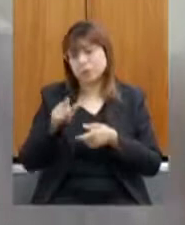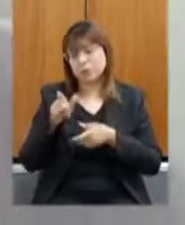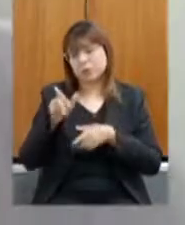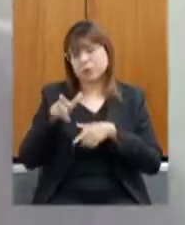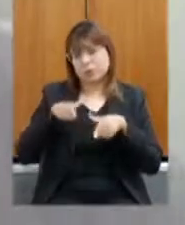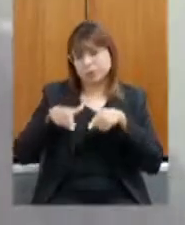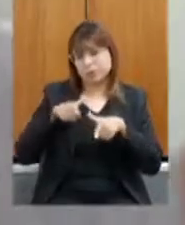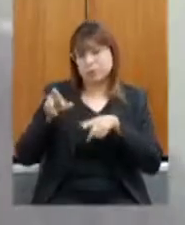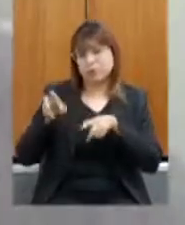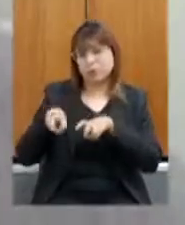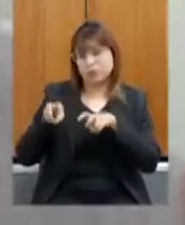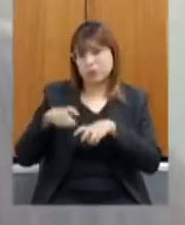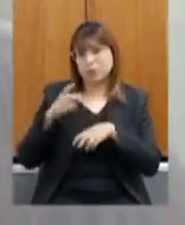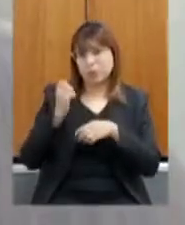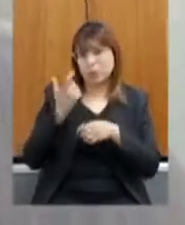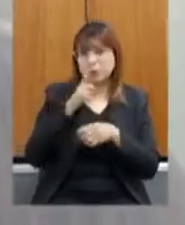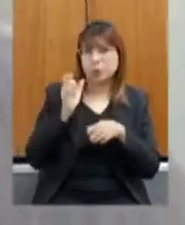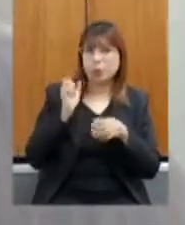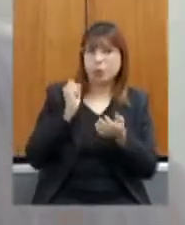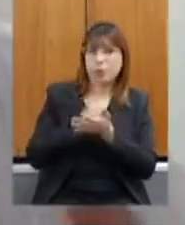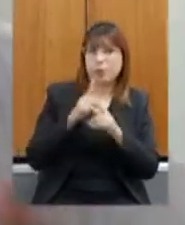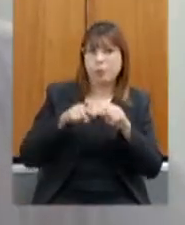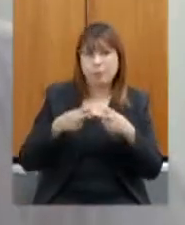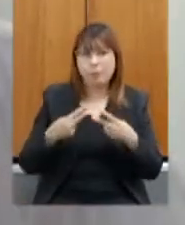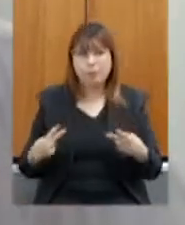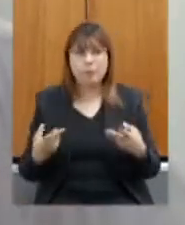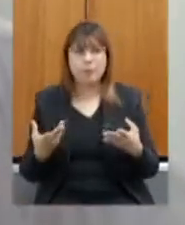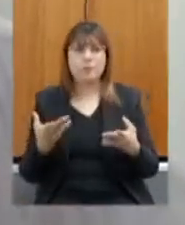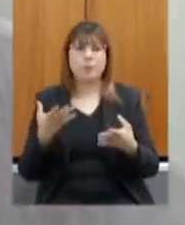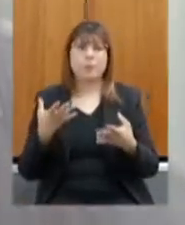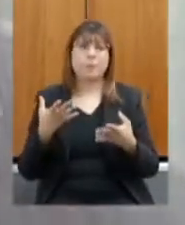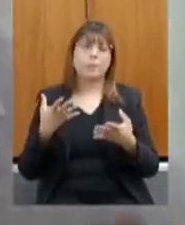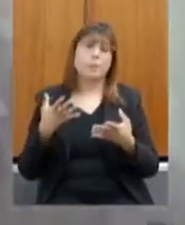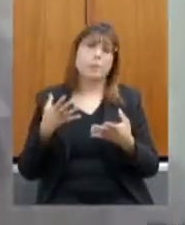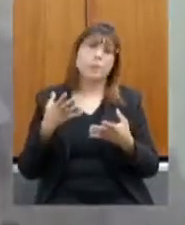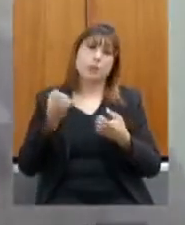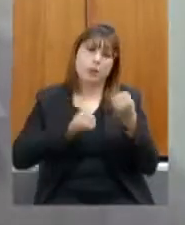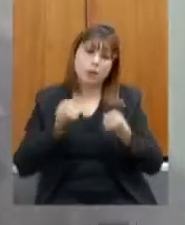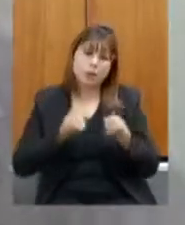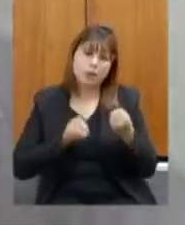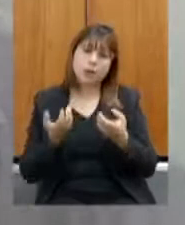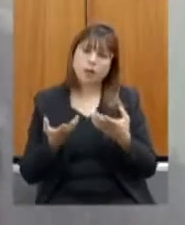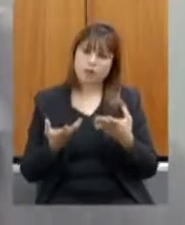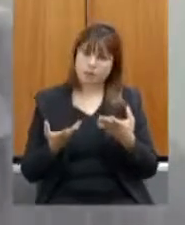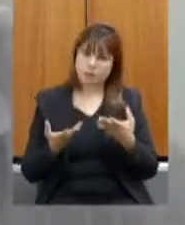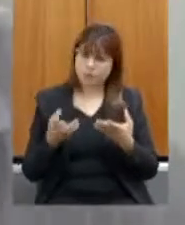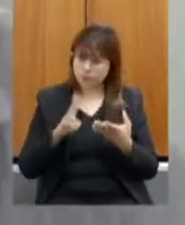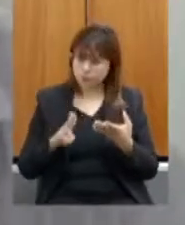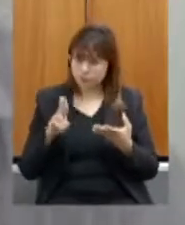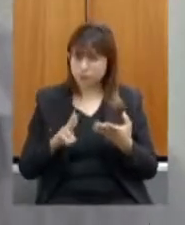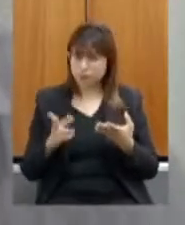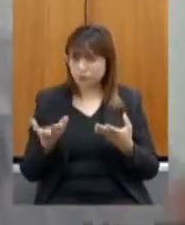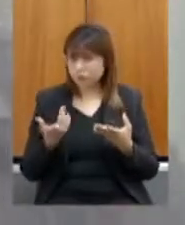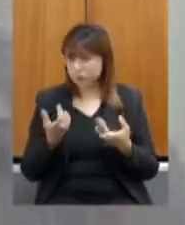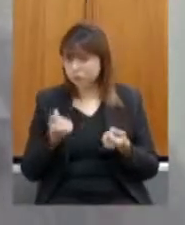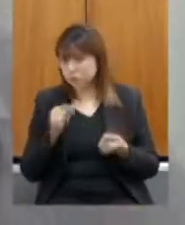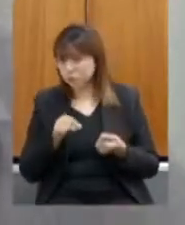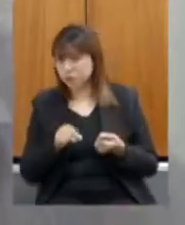veículos máquinas equipamentos para a sua a sua empresa para